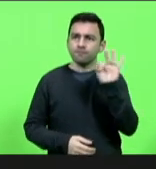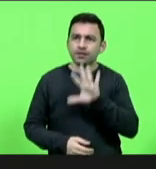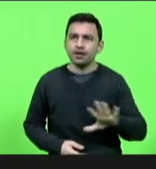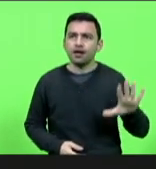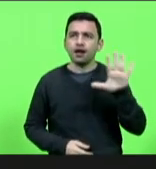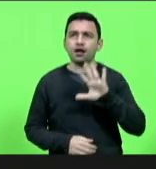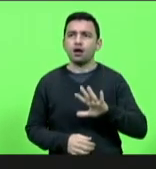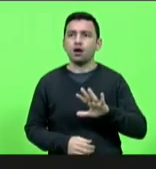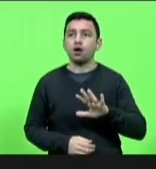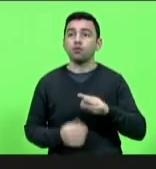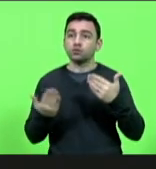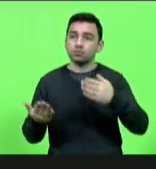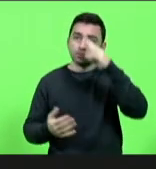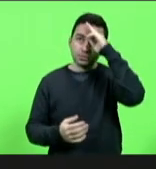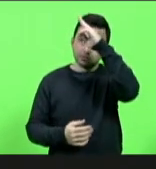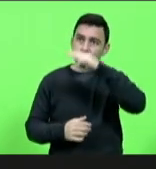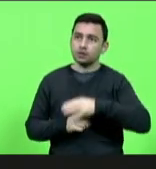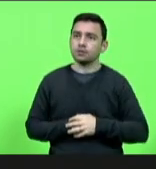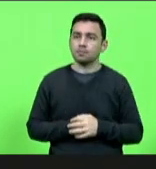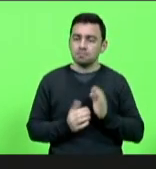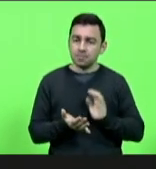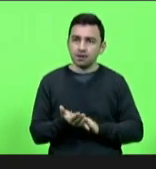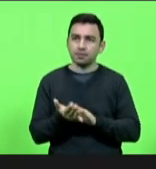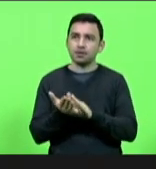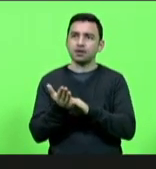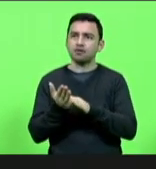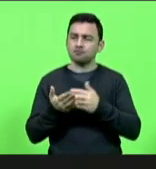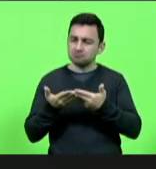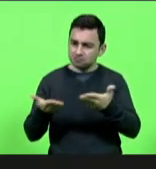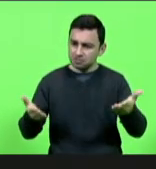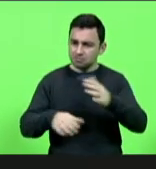presidente Bolsonaro por estar fazendo a sua parte